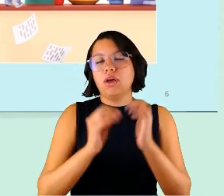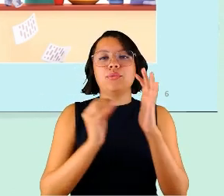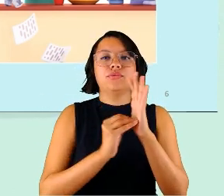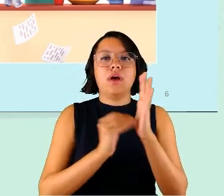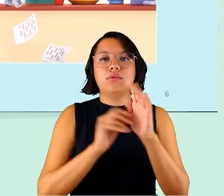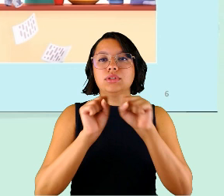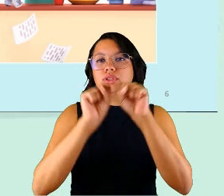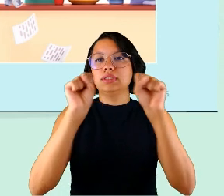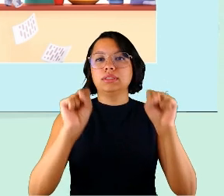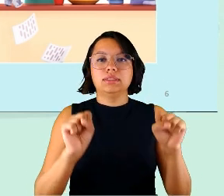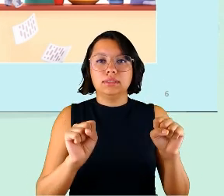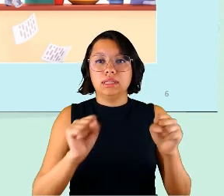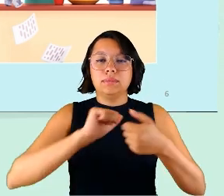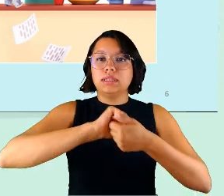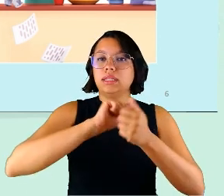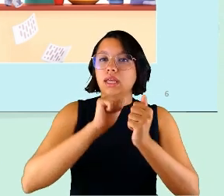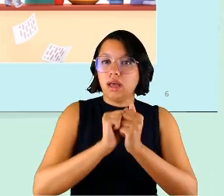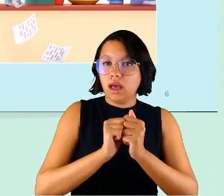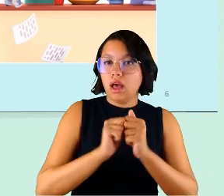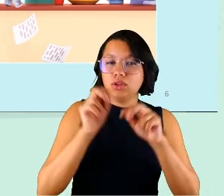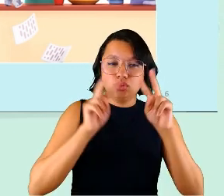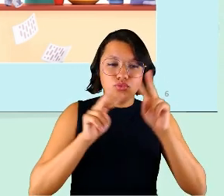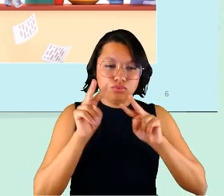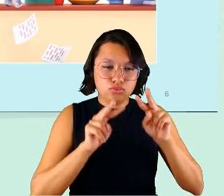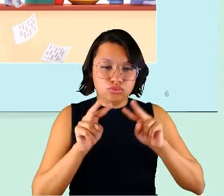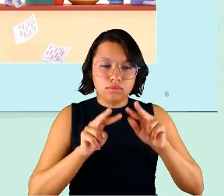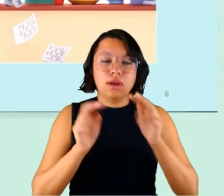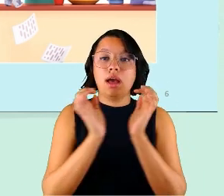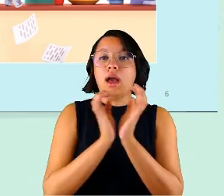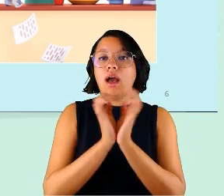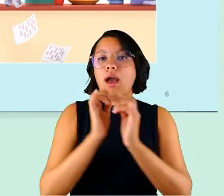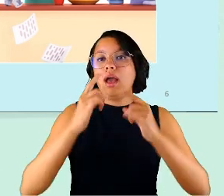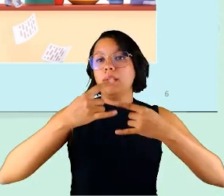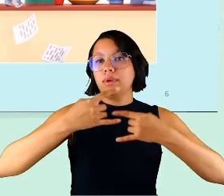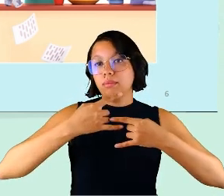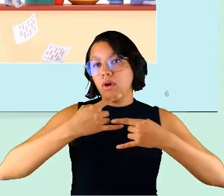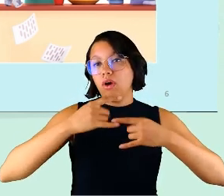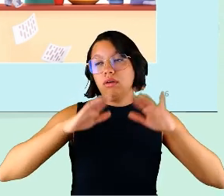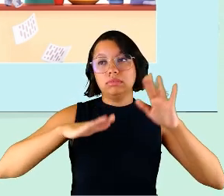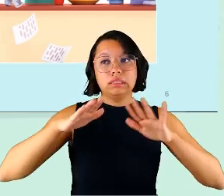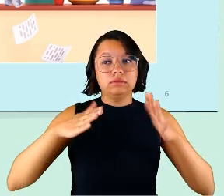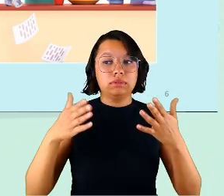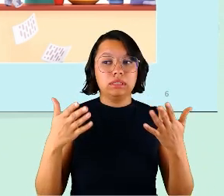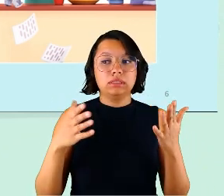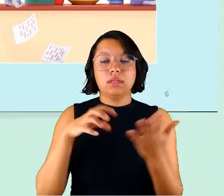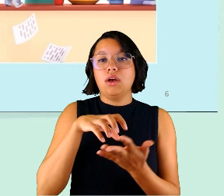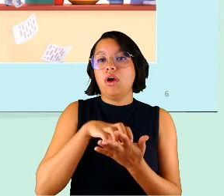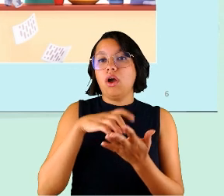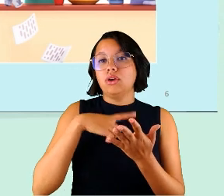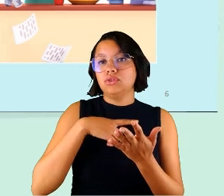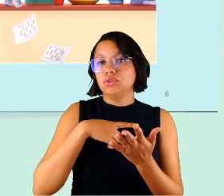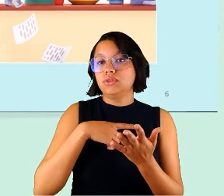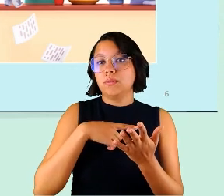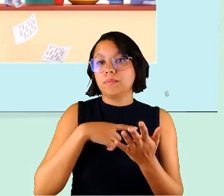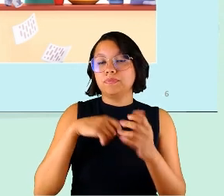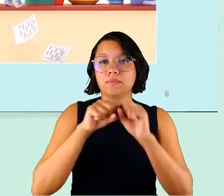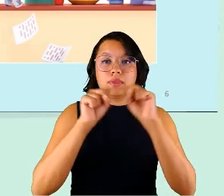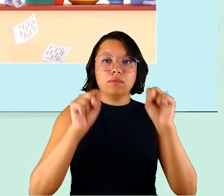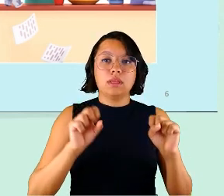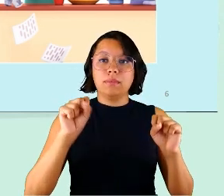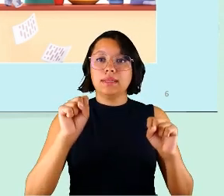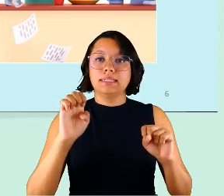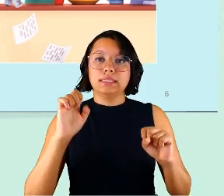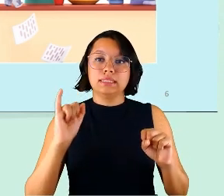falta de sistemas adequados de monitoramento das equipes remotas, às vezes, as organizações tinham o sistema